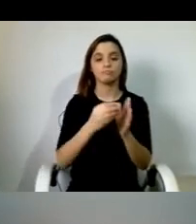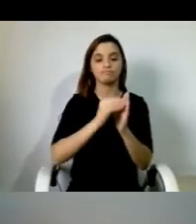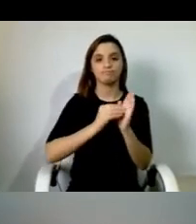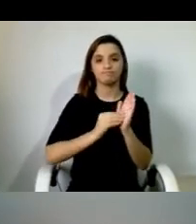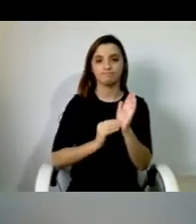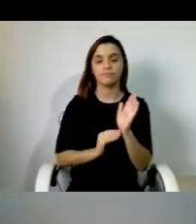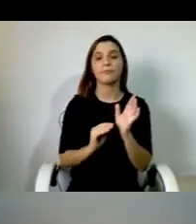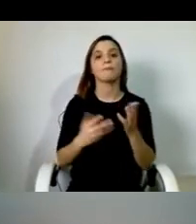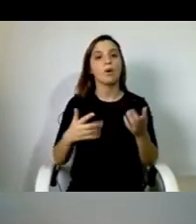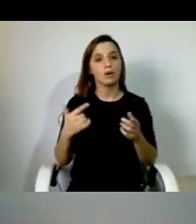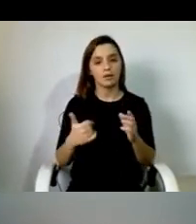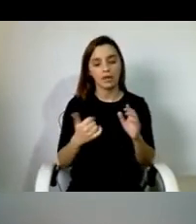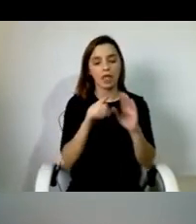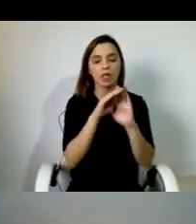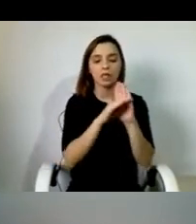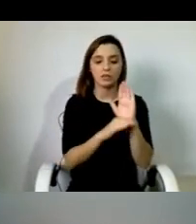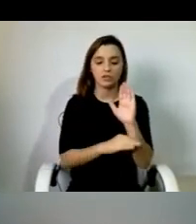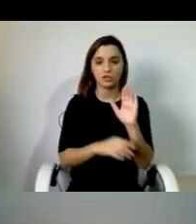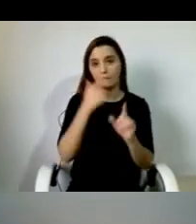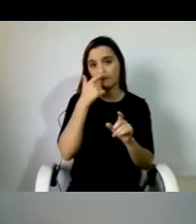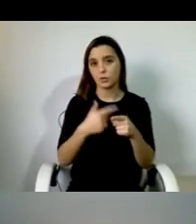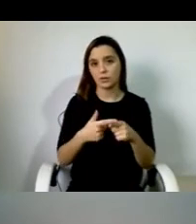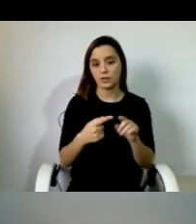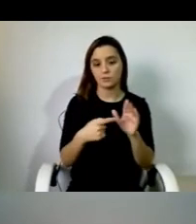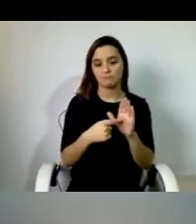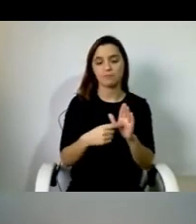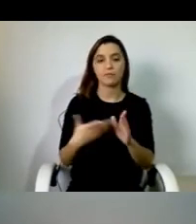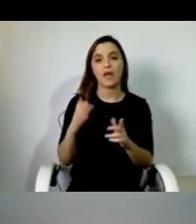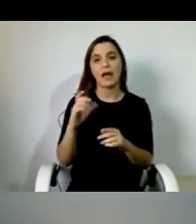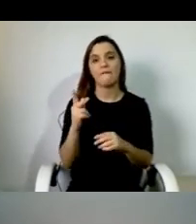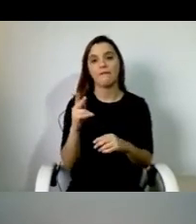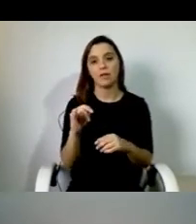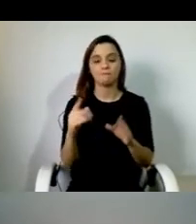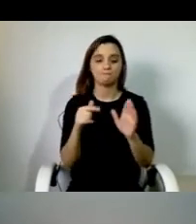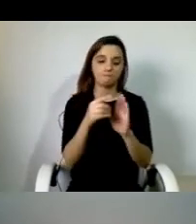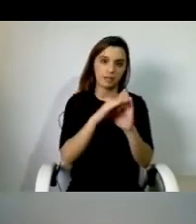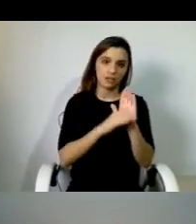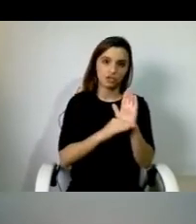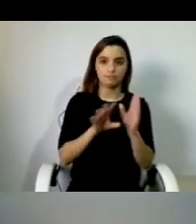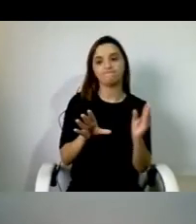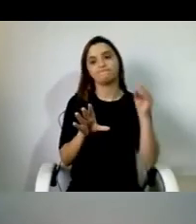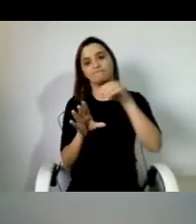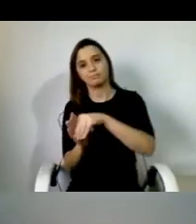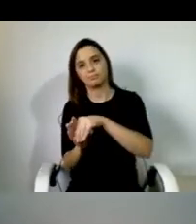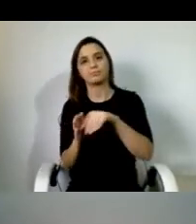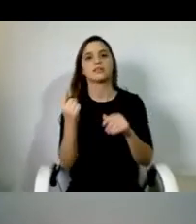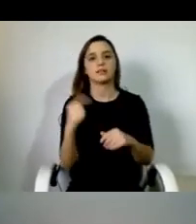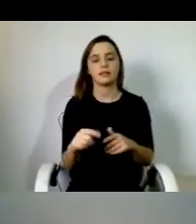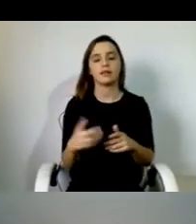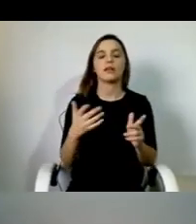integra o CAVI, não é? Também temos uma lista de pessoas